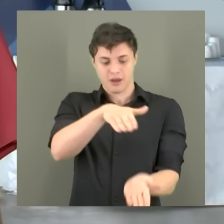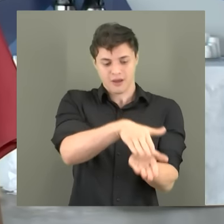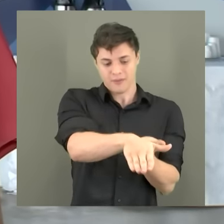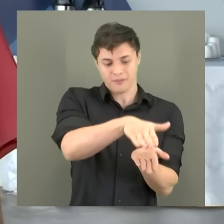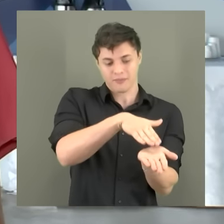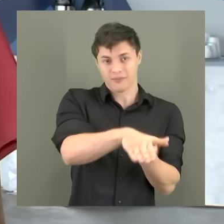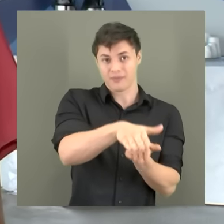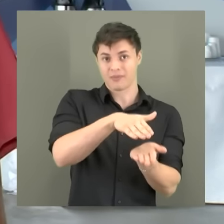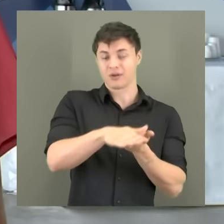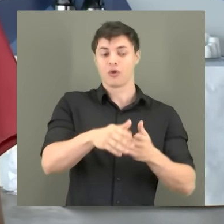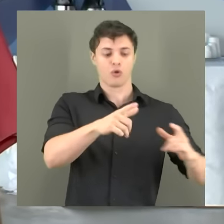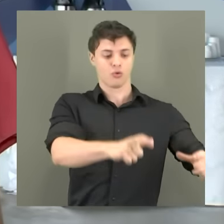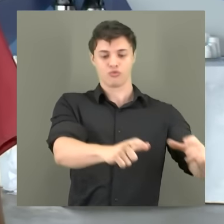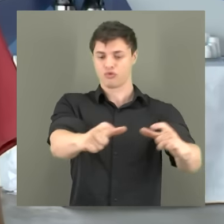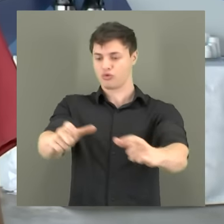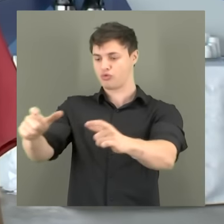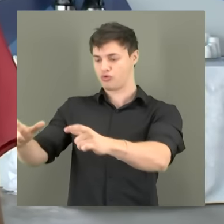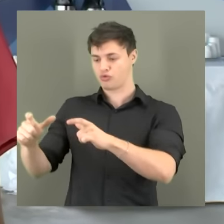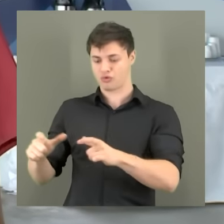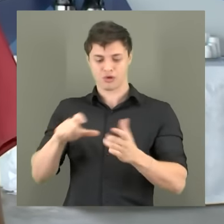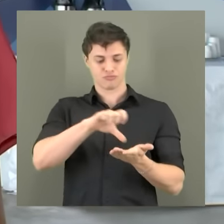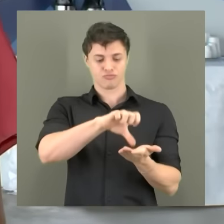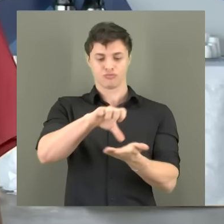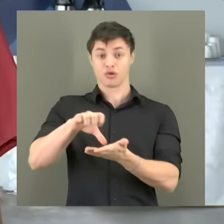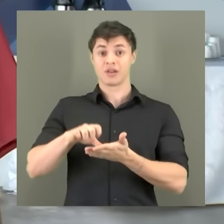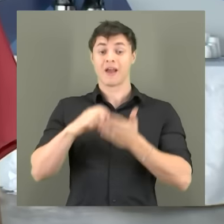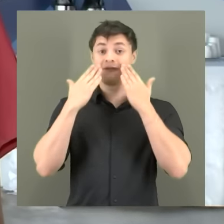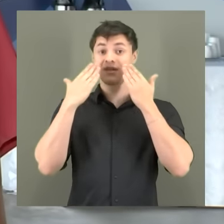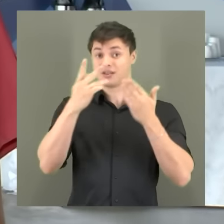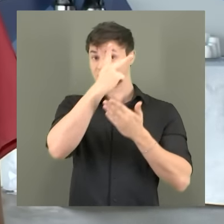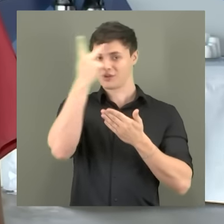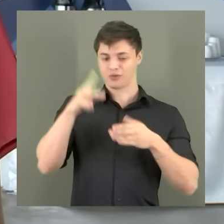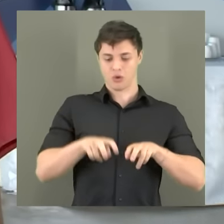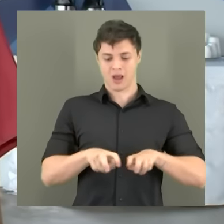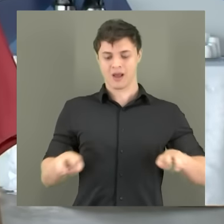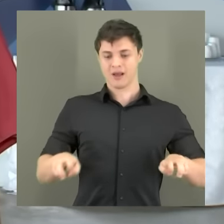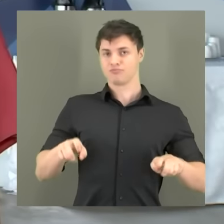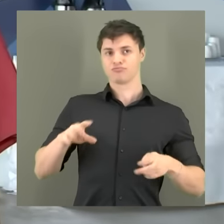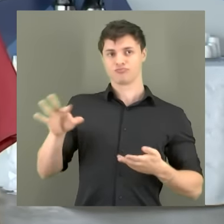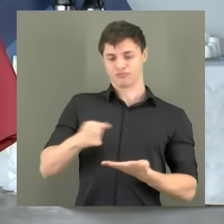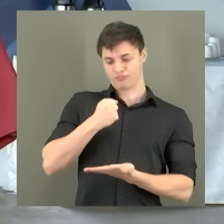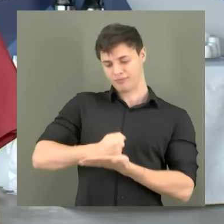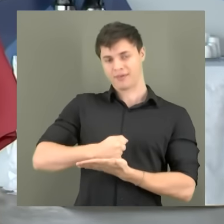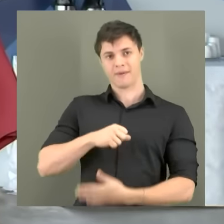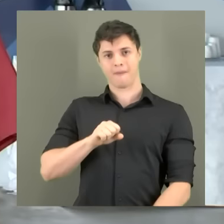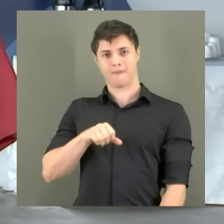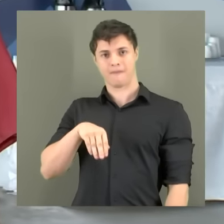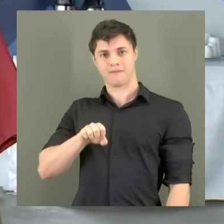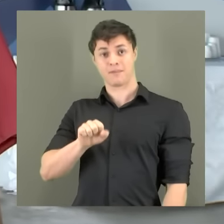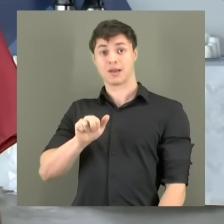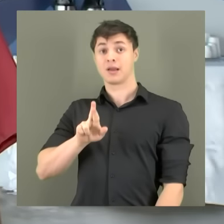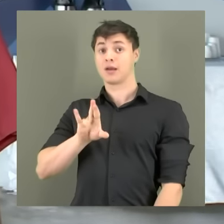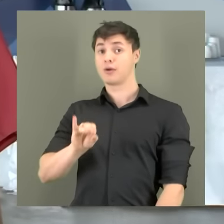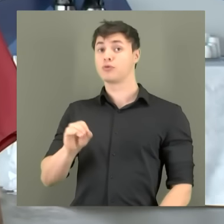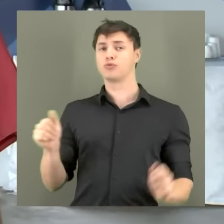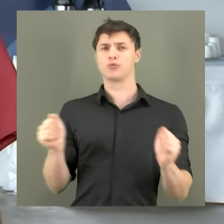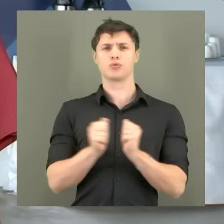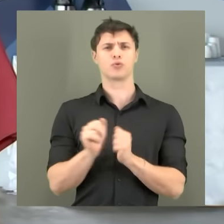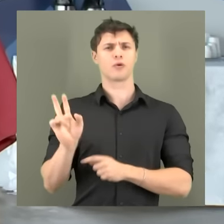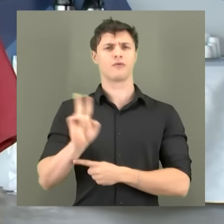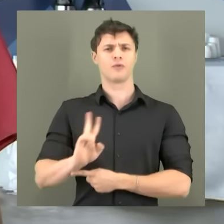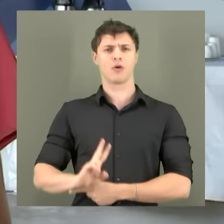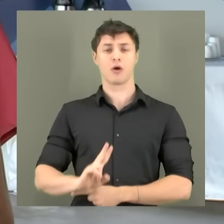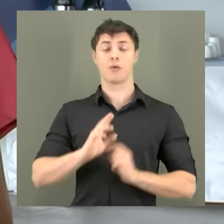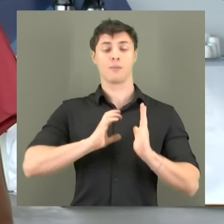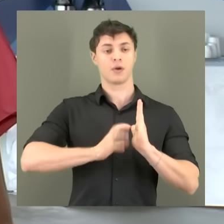cada sessão eleitoral, na frente dos mesários e também na companhia de fiscais dos partidos